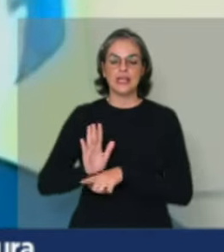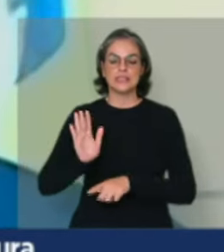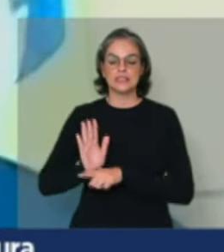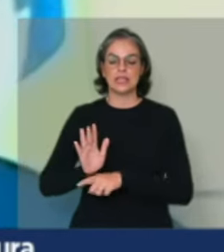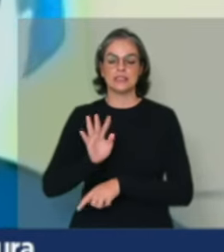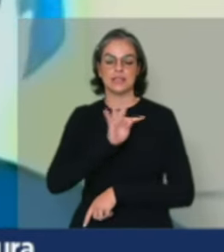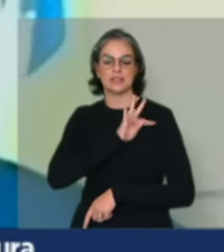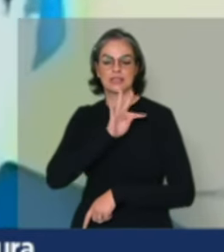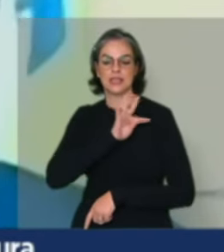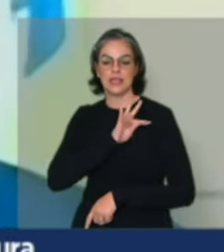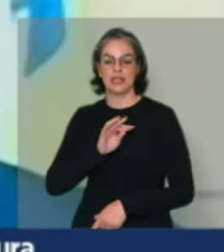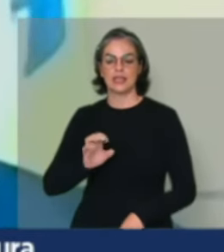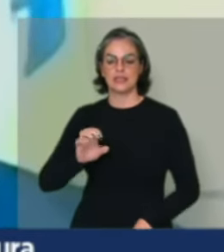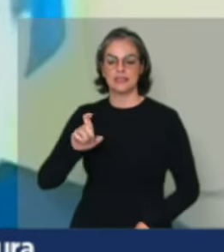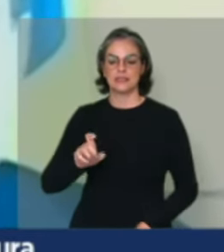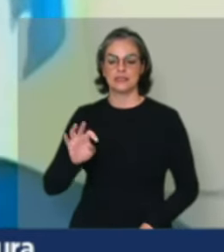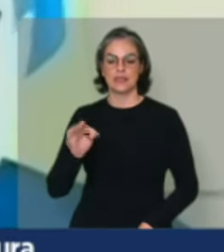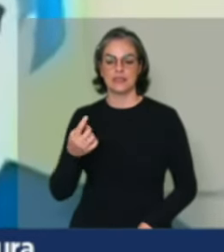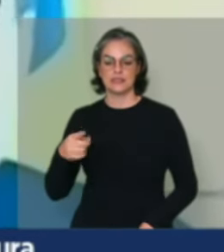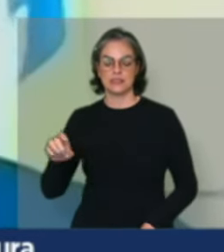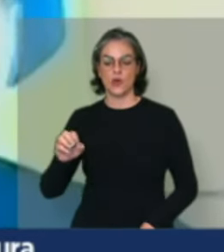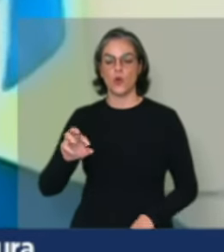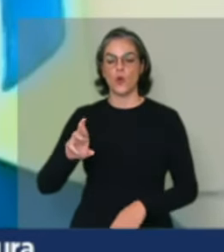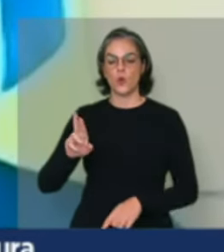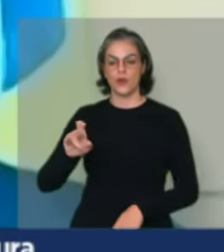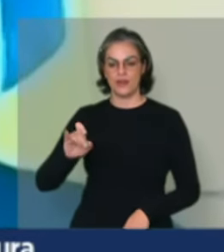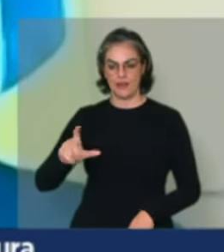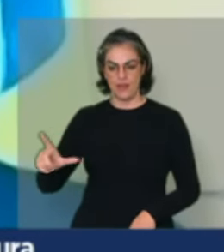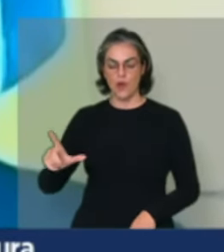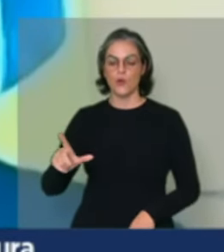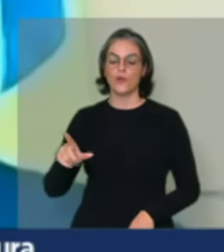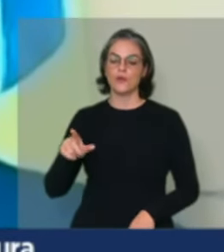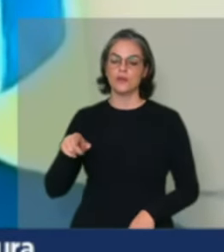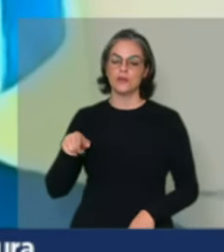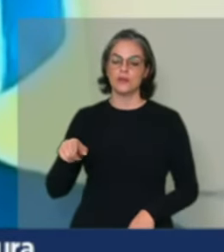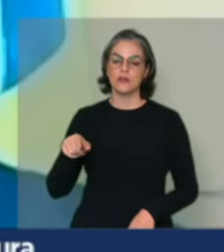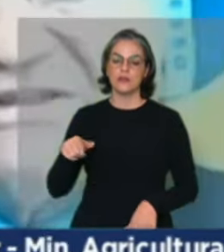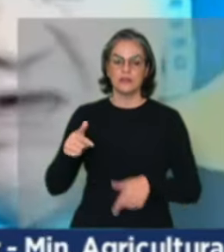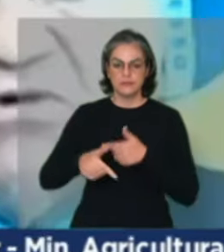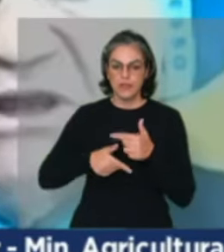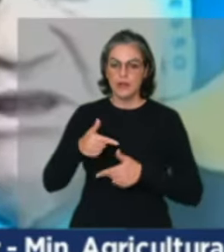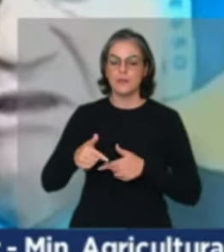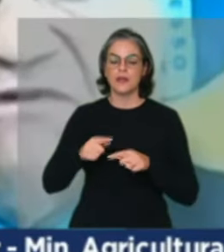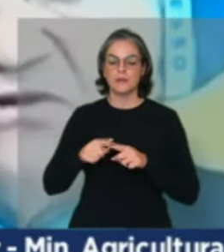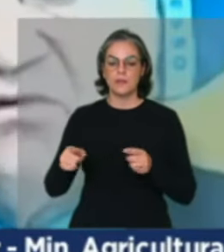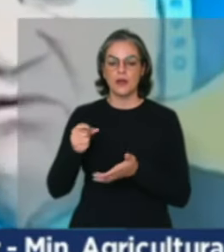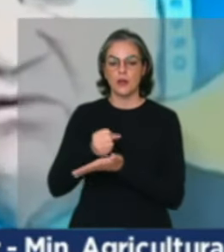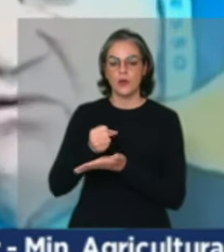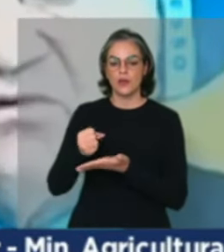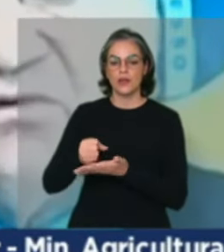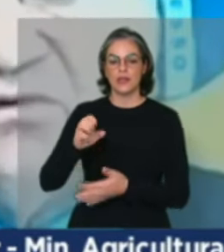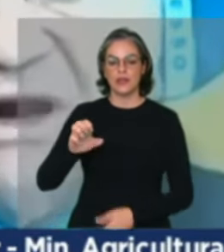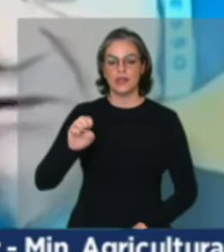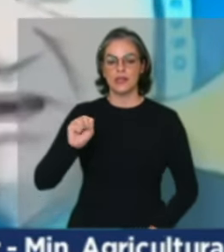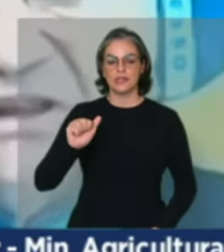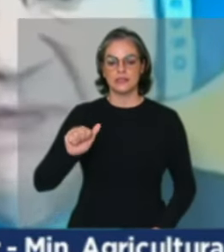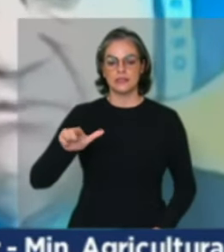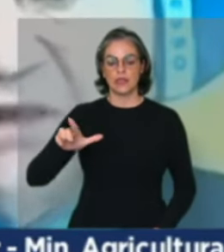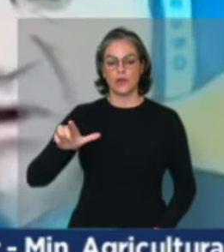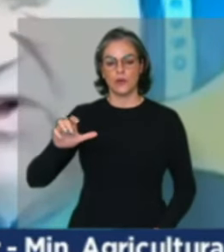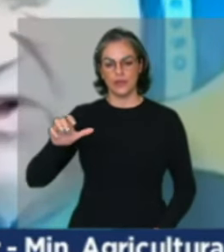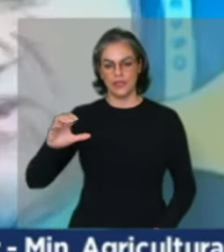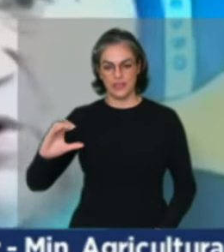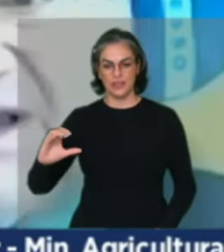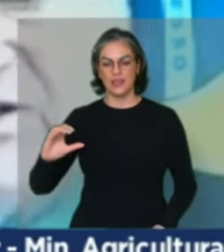Rural trabalhando até a digital, nós contratamos a Exalc que fez um trabalho de levantamento para nós em